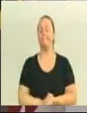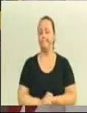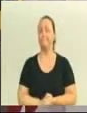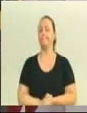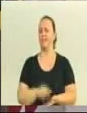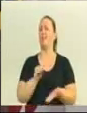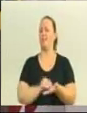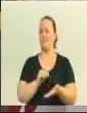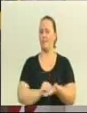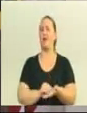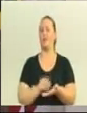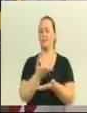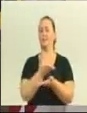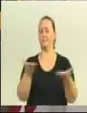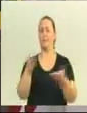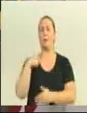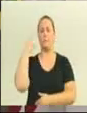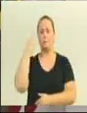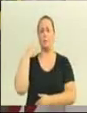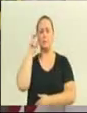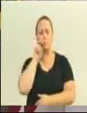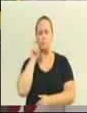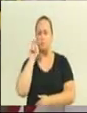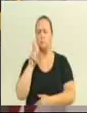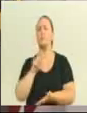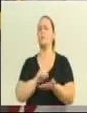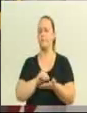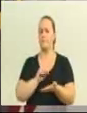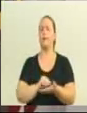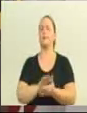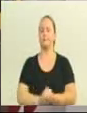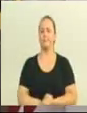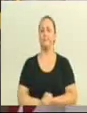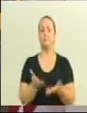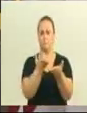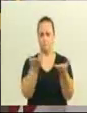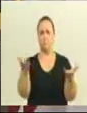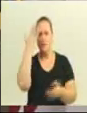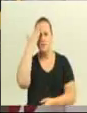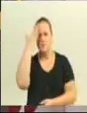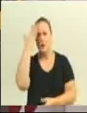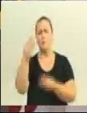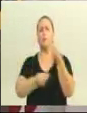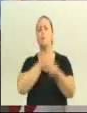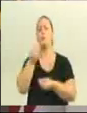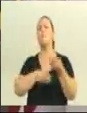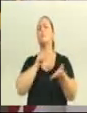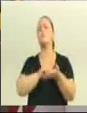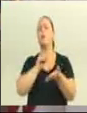Falta vontade política. Sabem, V. Exª, o que é que precisa para regularizar o loteamento Três Peixinhos?